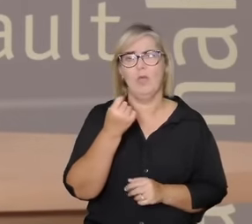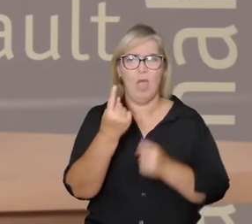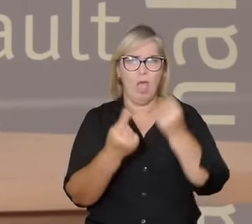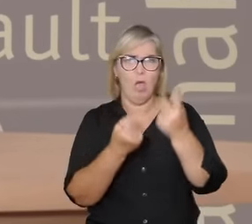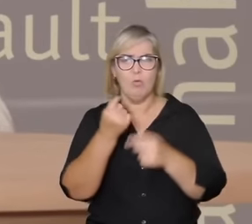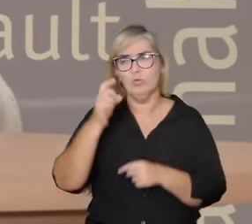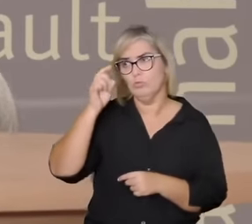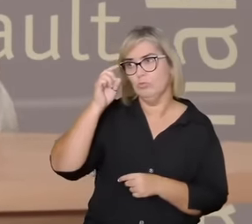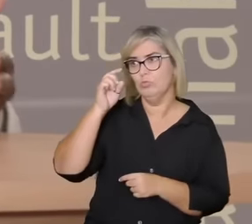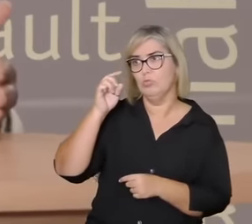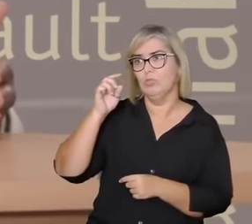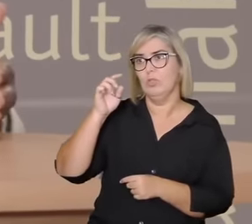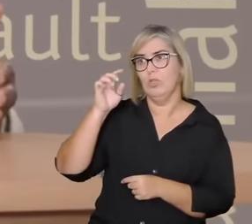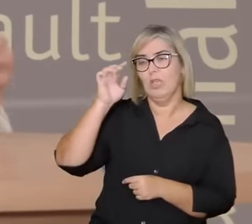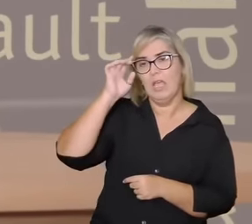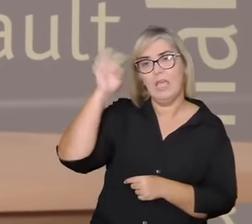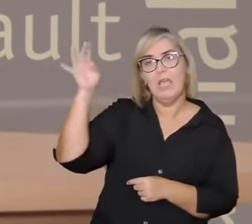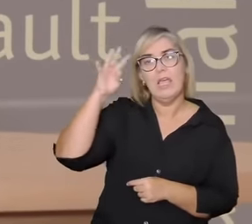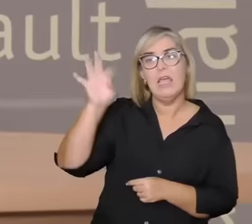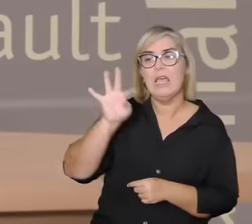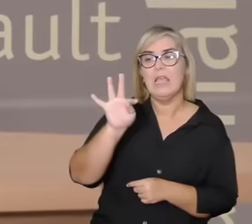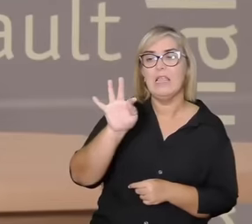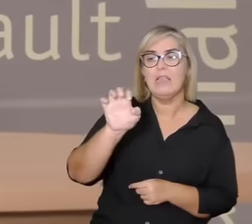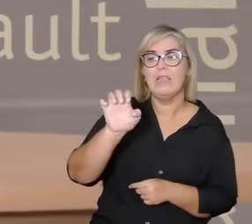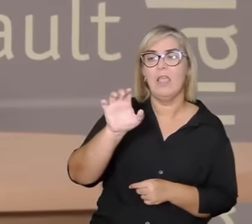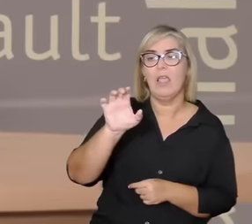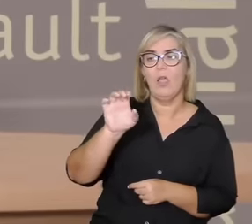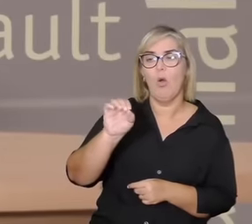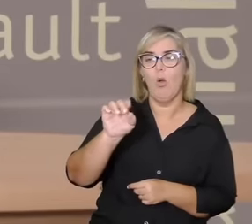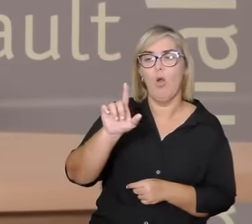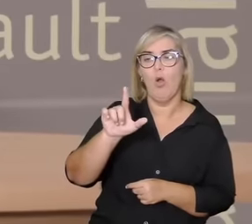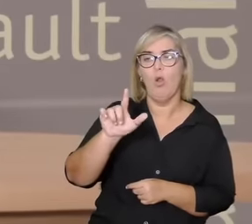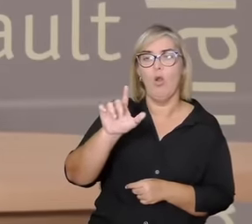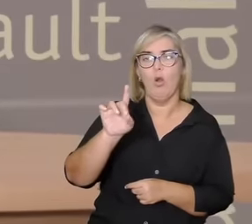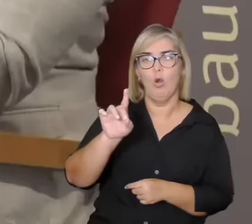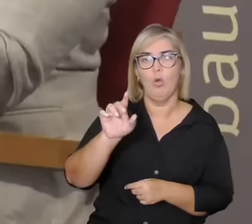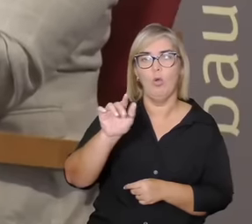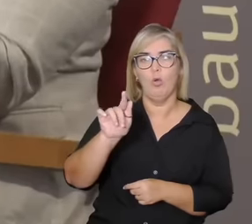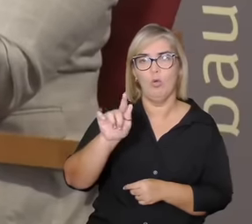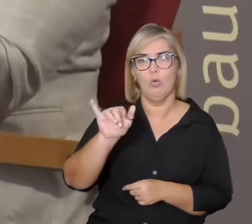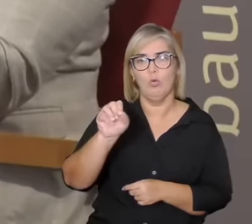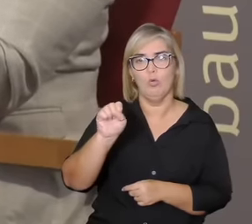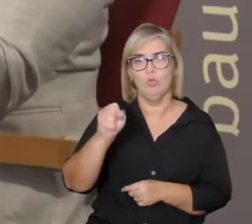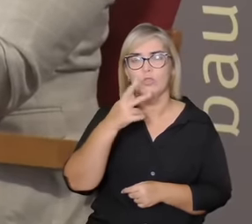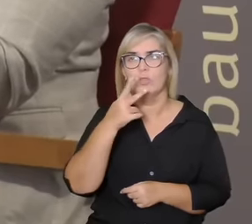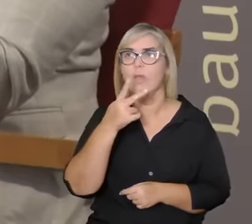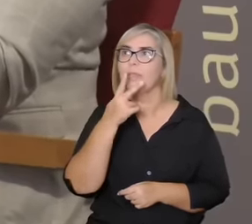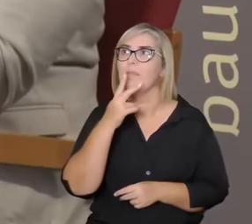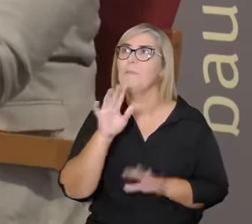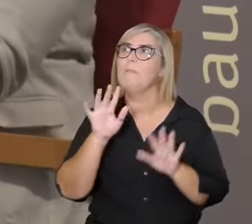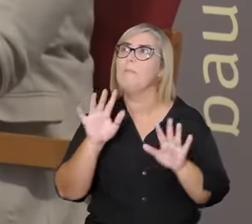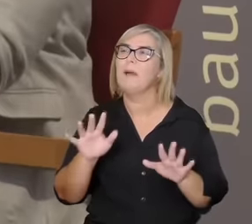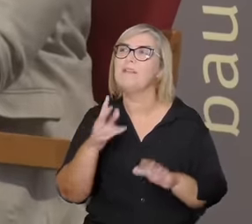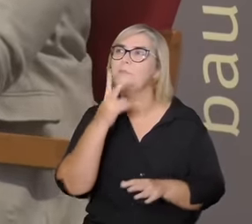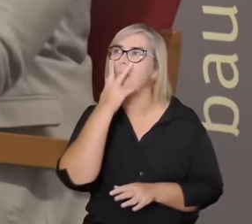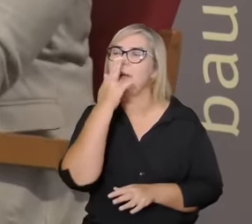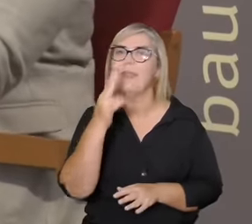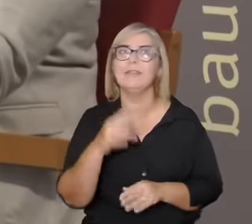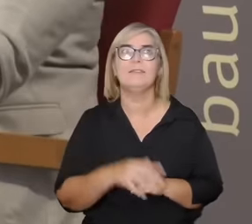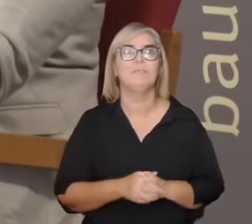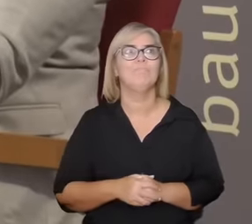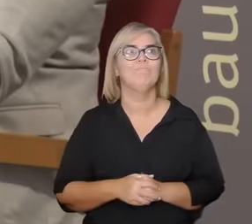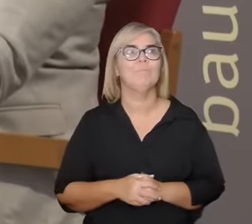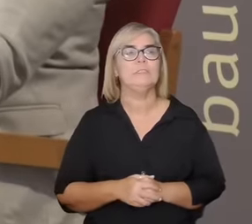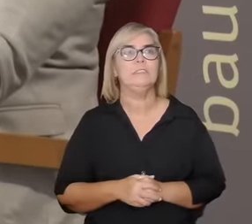com isso e trazem outras perspectivas mas o germe do pecado original ele está na fonte tem uma culpa